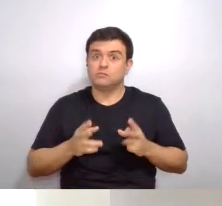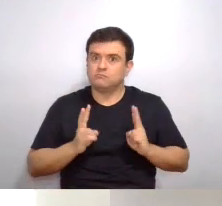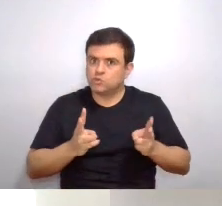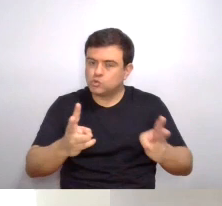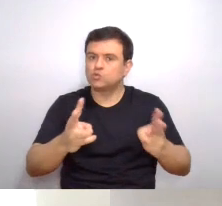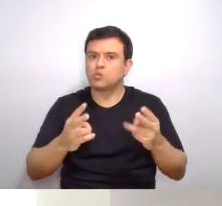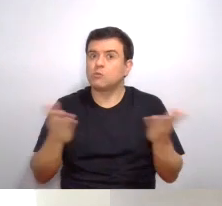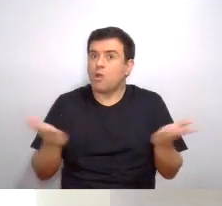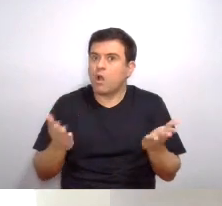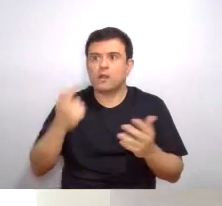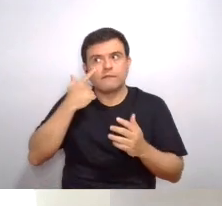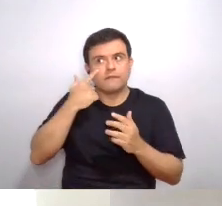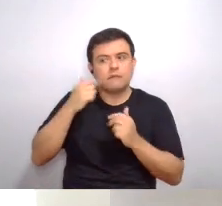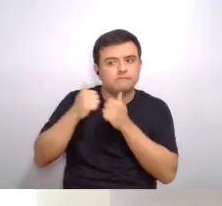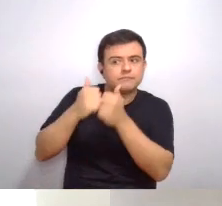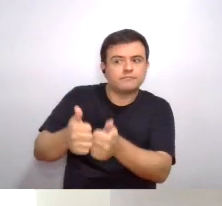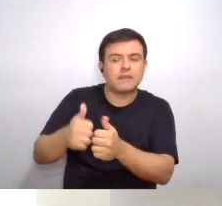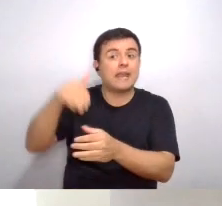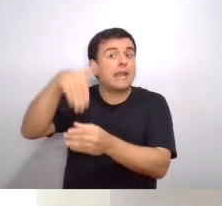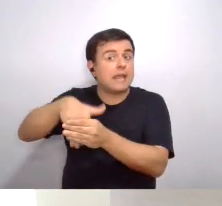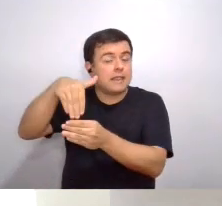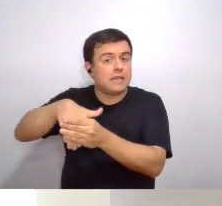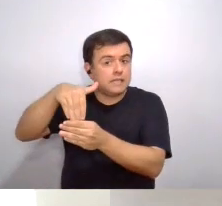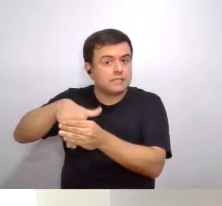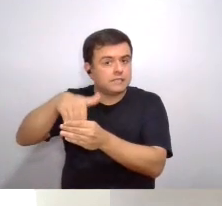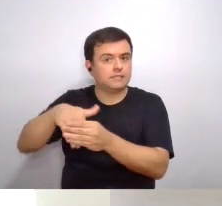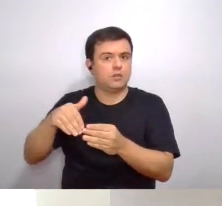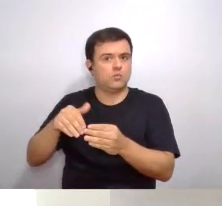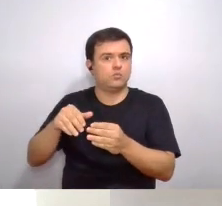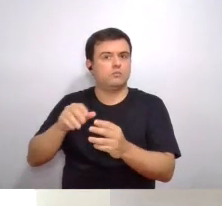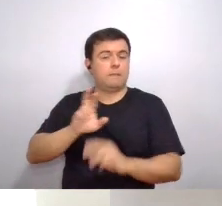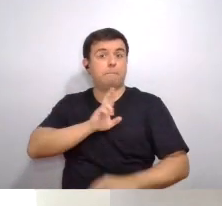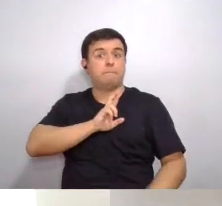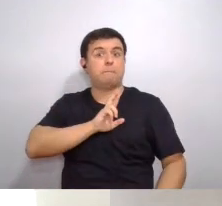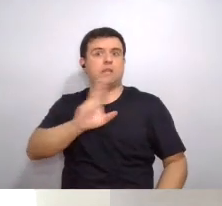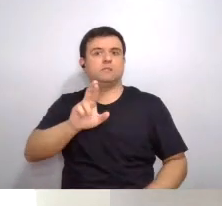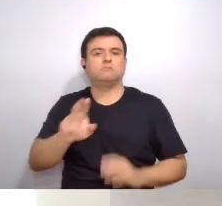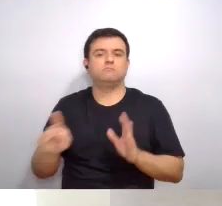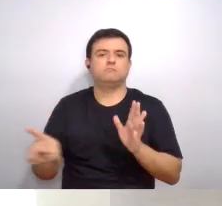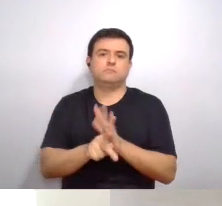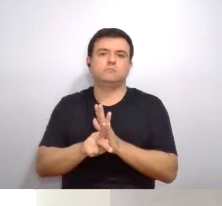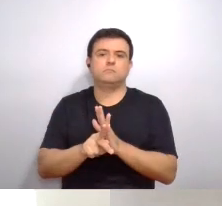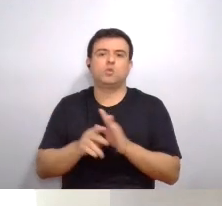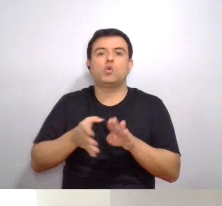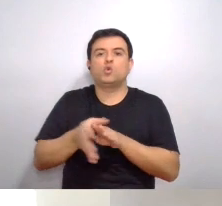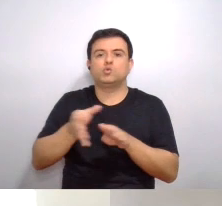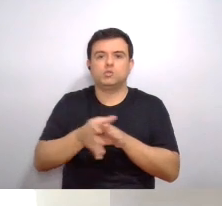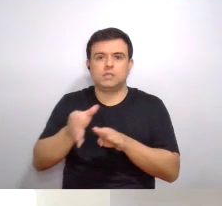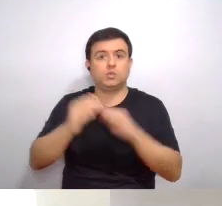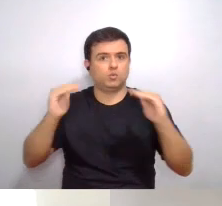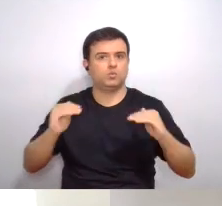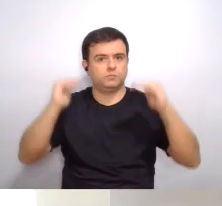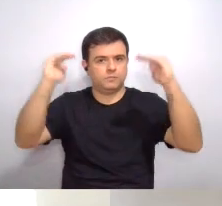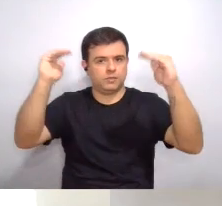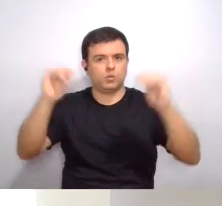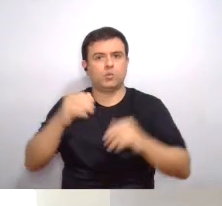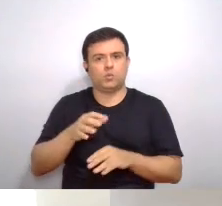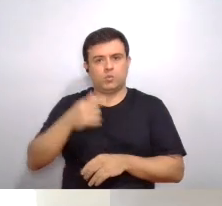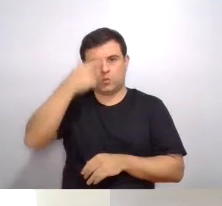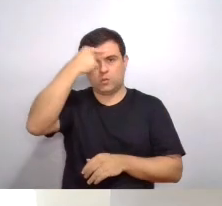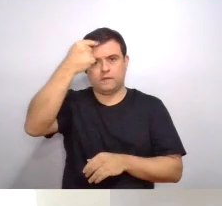seguimos acompanhando este processo agora, que é o da eleição para os representantes nos conselhos